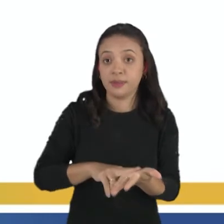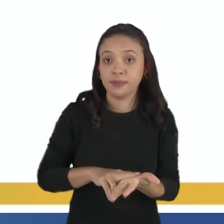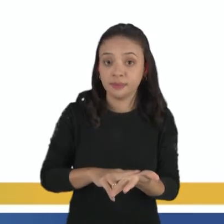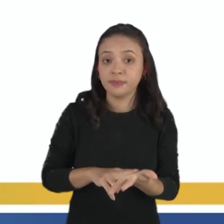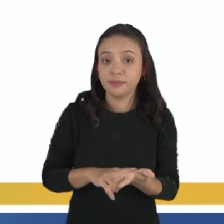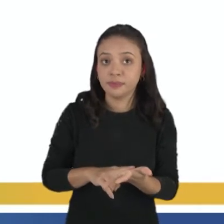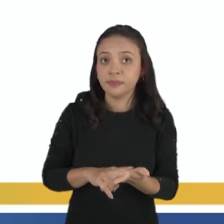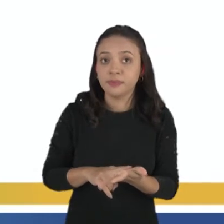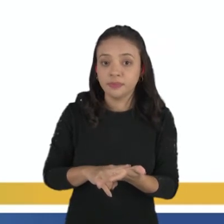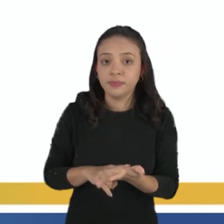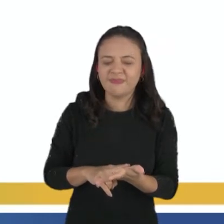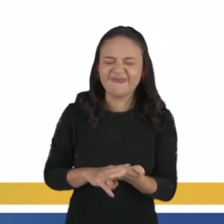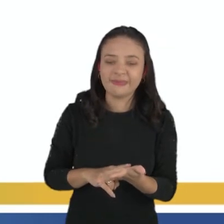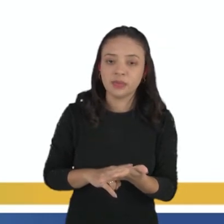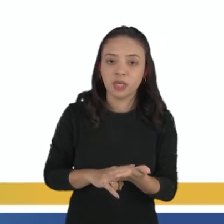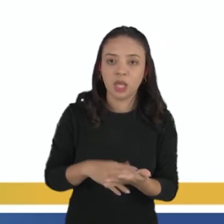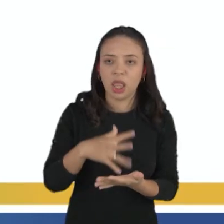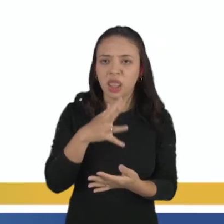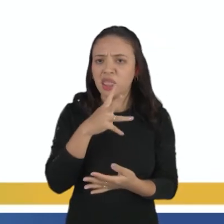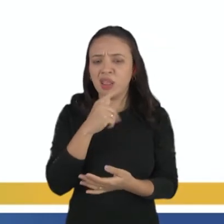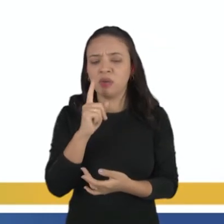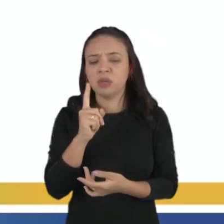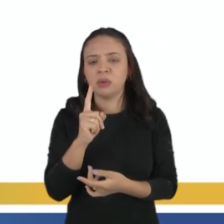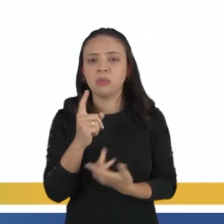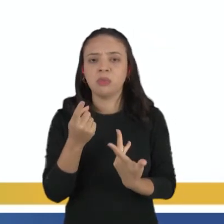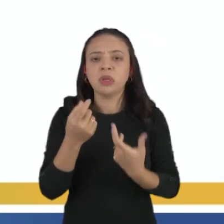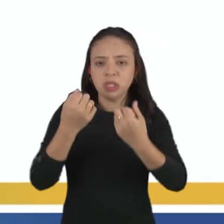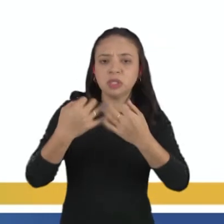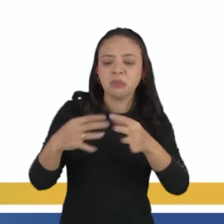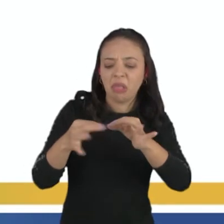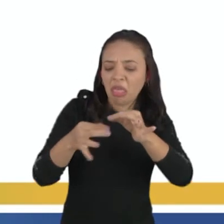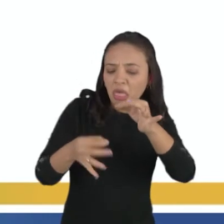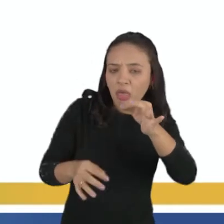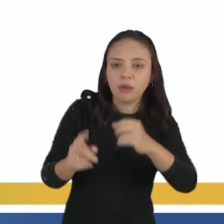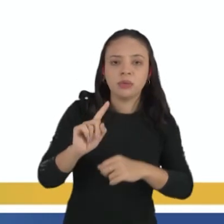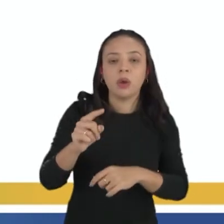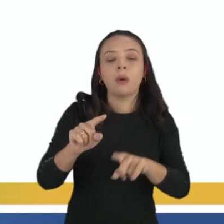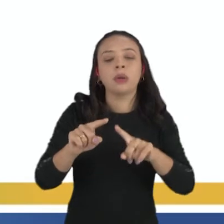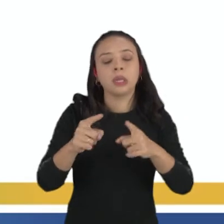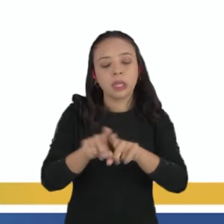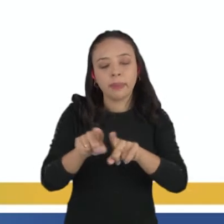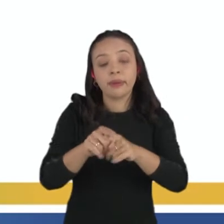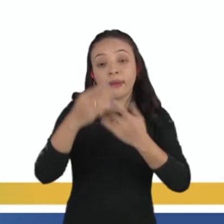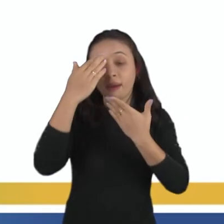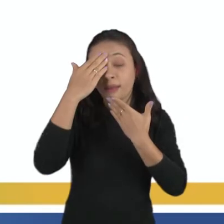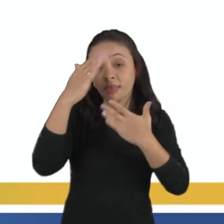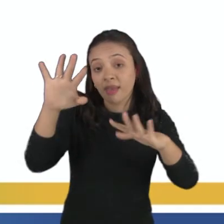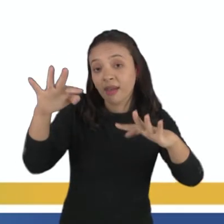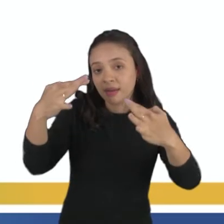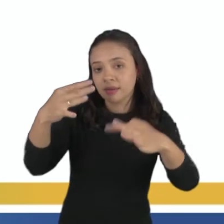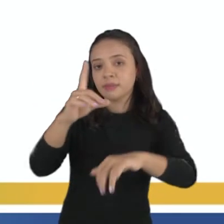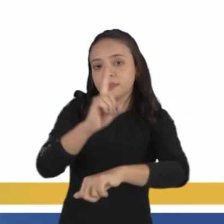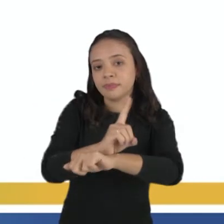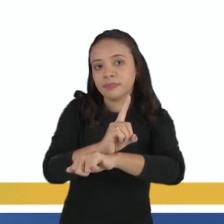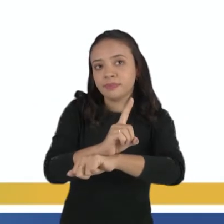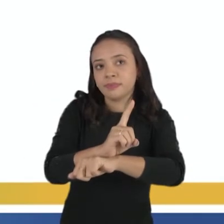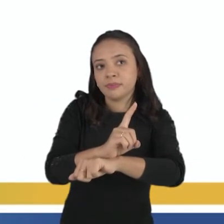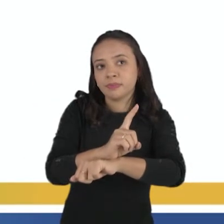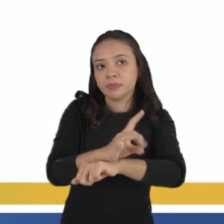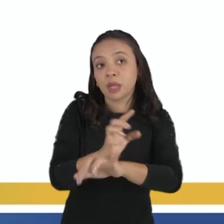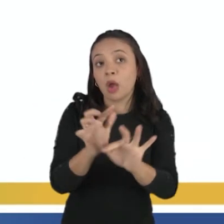sem se estender, dizendo que não vai se estender mais e que agradece a atenção da diretora. Na